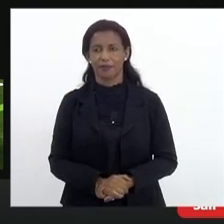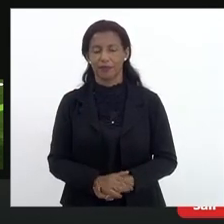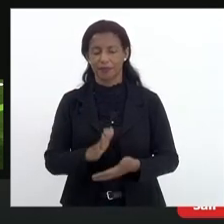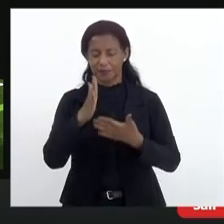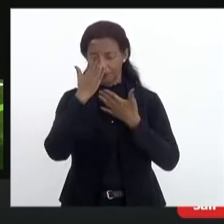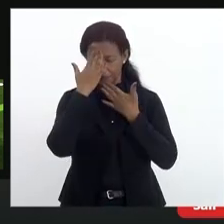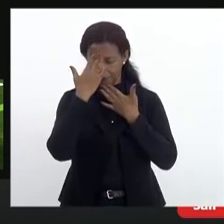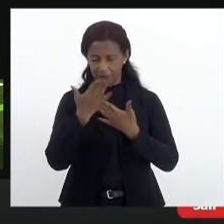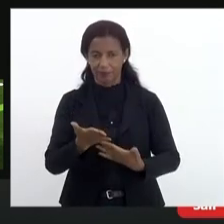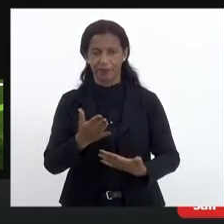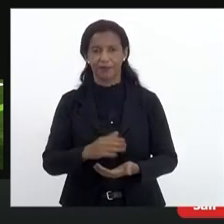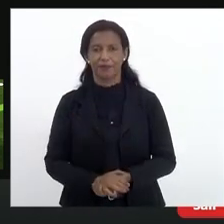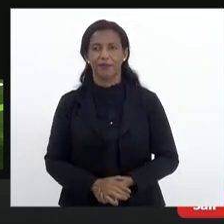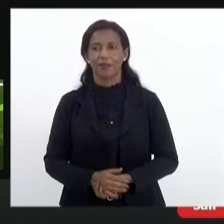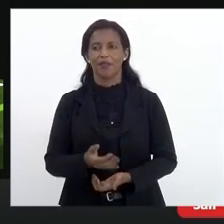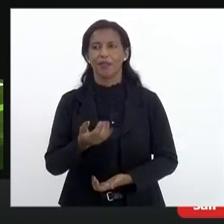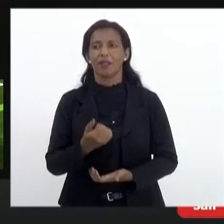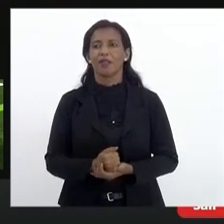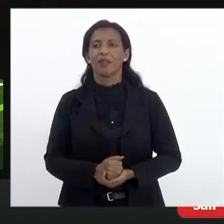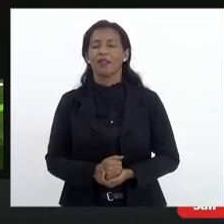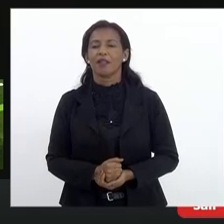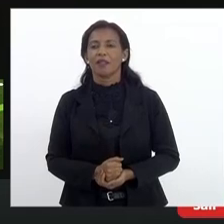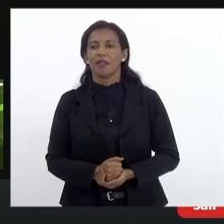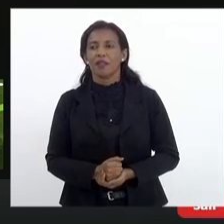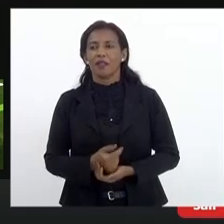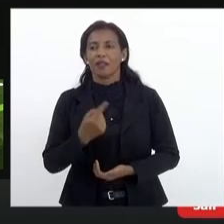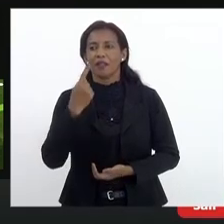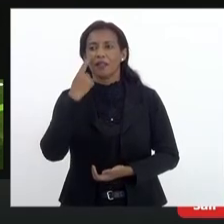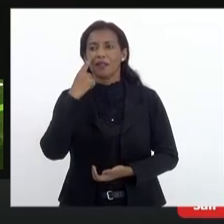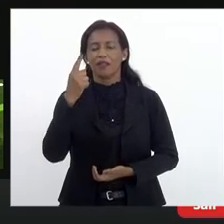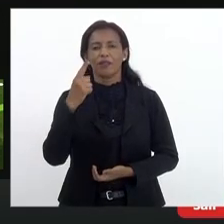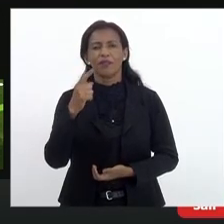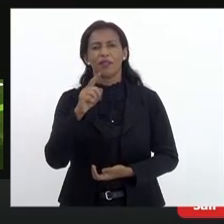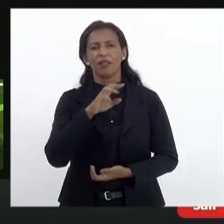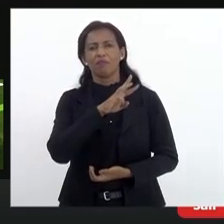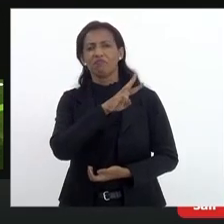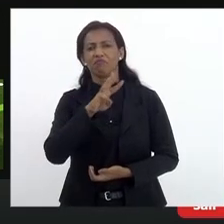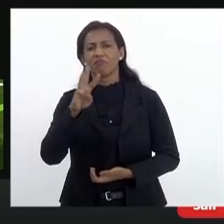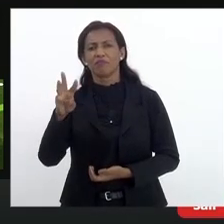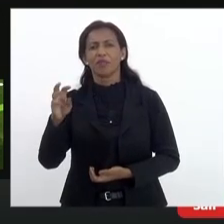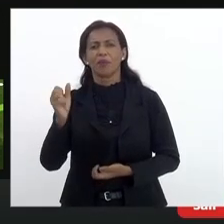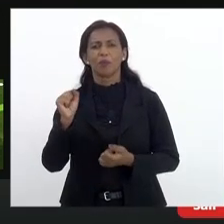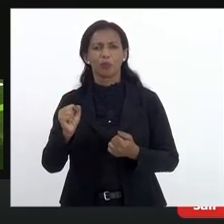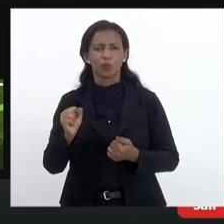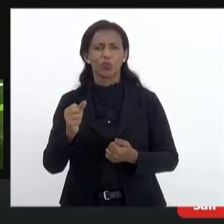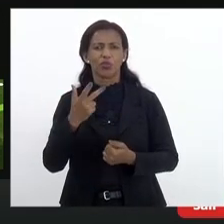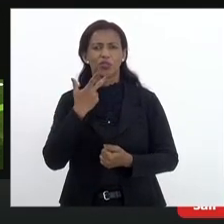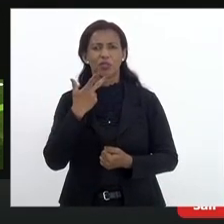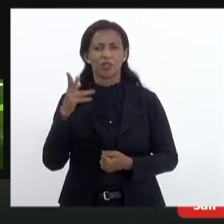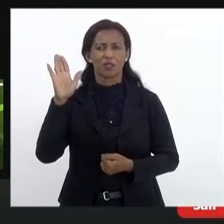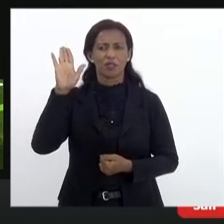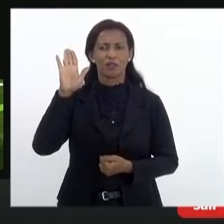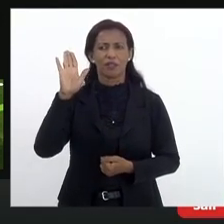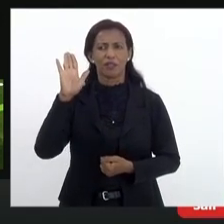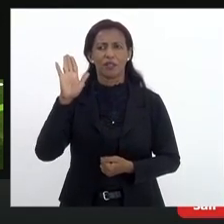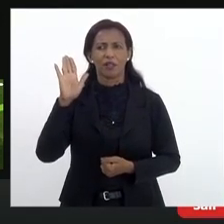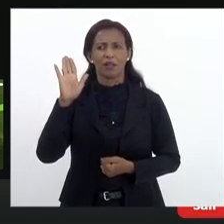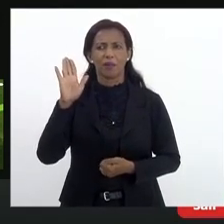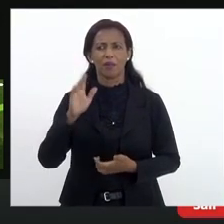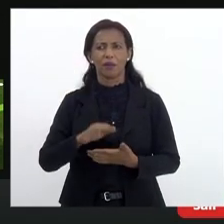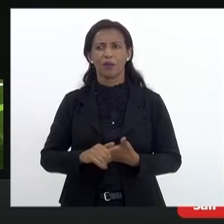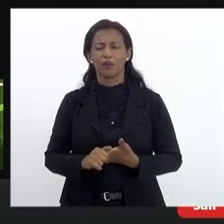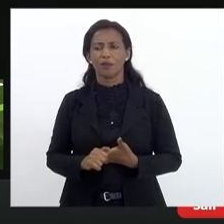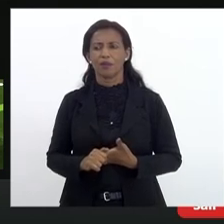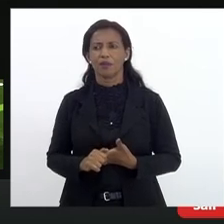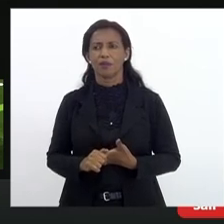Obrigado eu havia solicitado no site que quem quisesse fazer uso da palavra se manifestasse agora a Jane se manifestou mas também retornou para